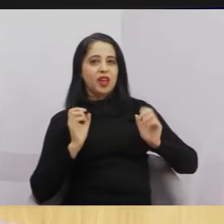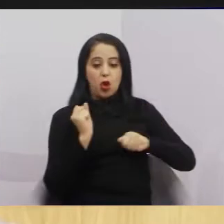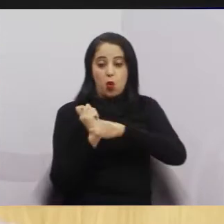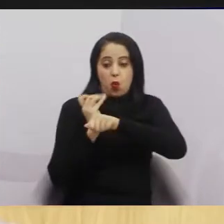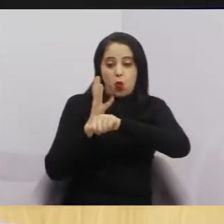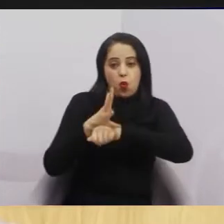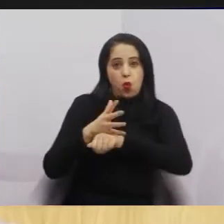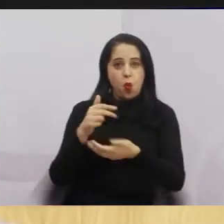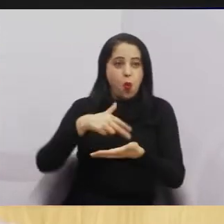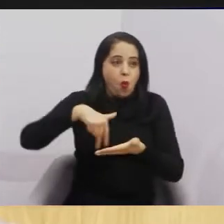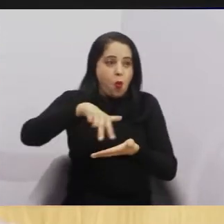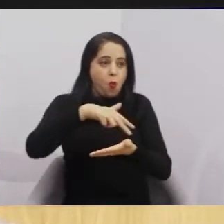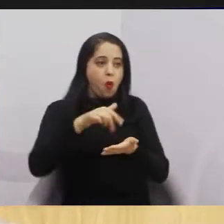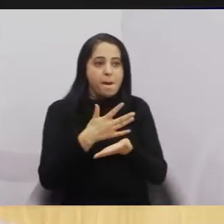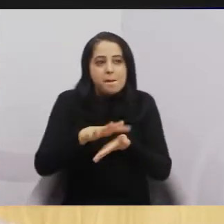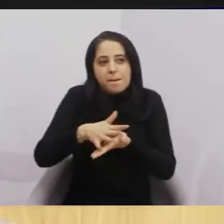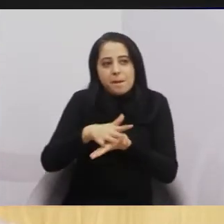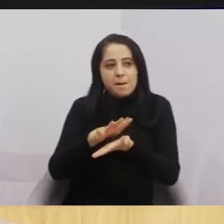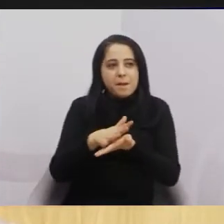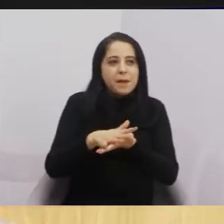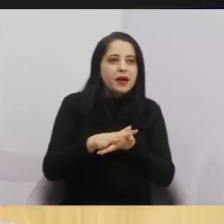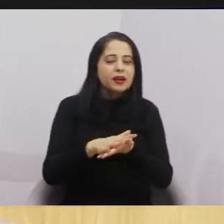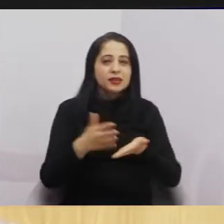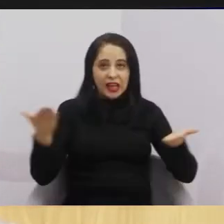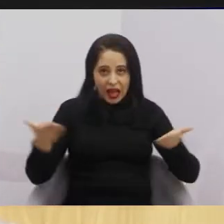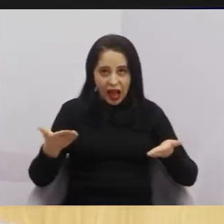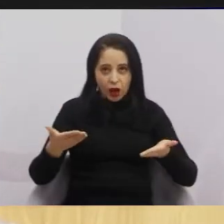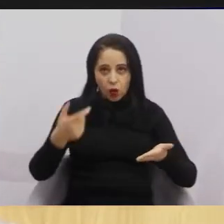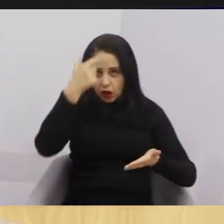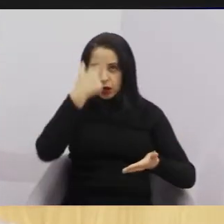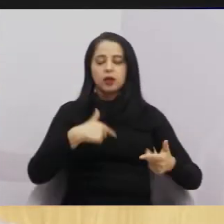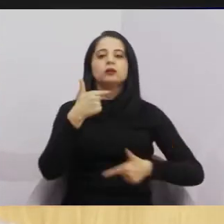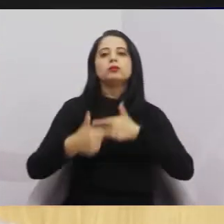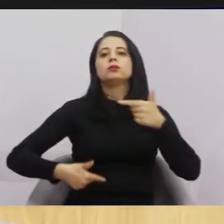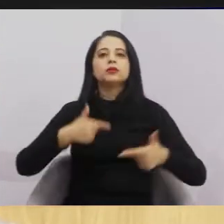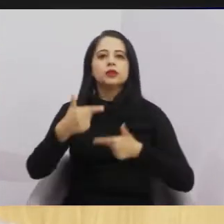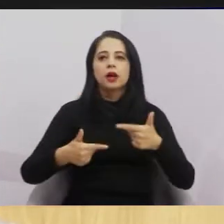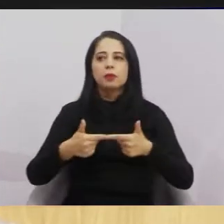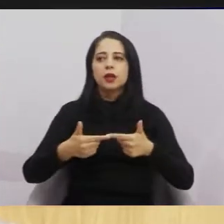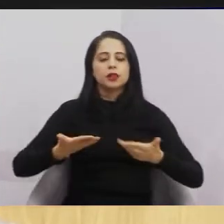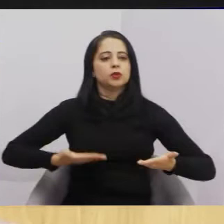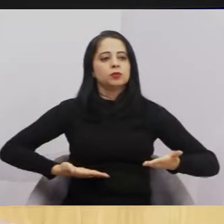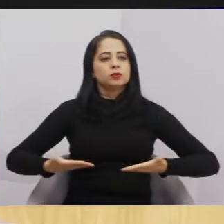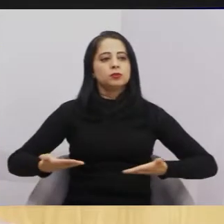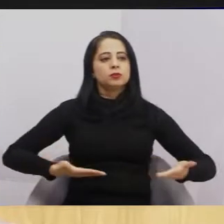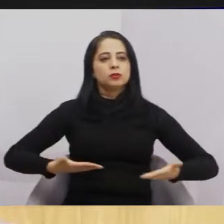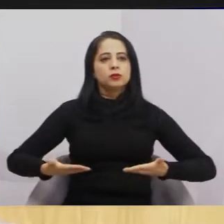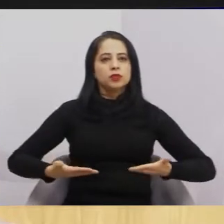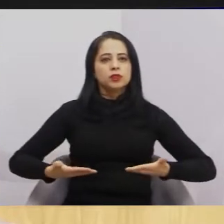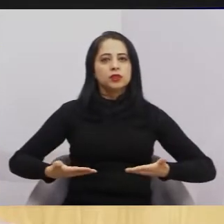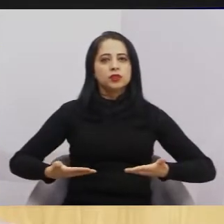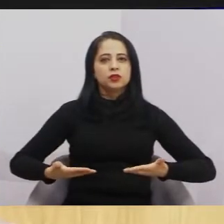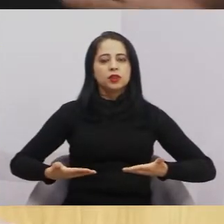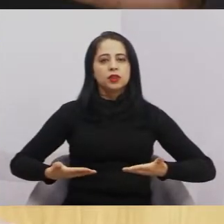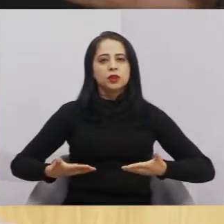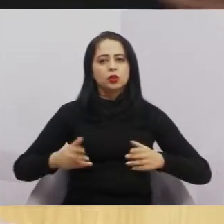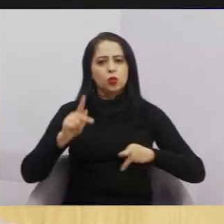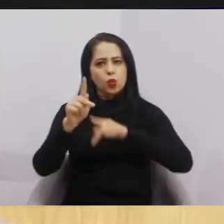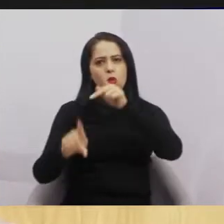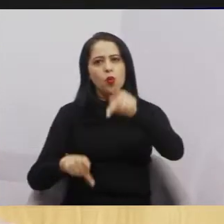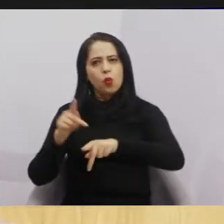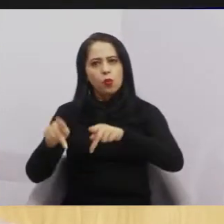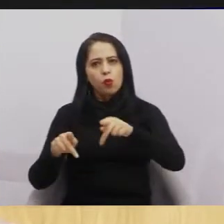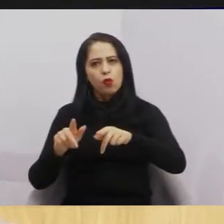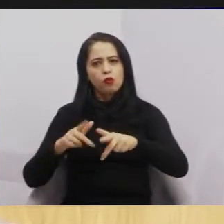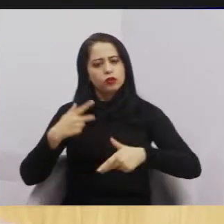noite no samba, virava à noite. Agora eu estou servindo aqui nessa casa e vou olhar para o horário. Falei aqui para